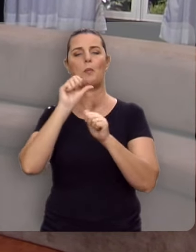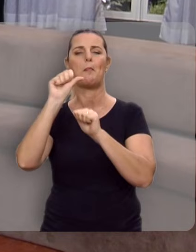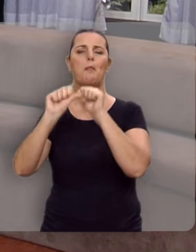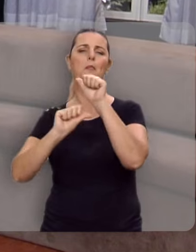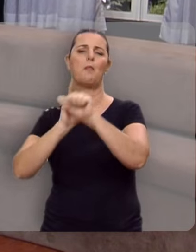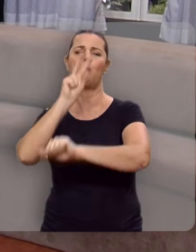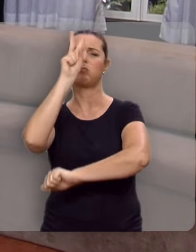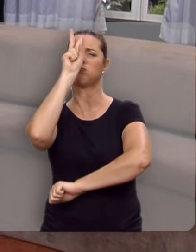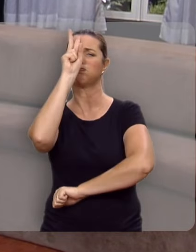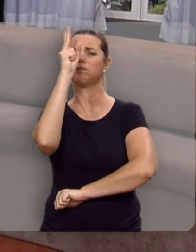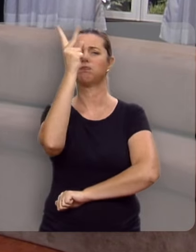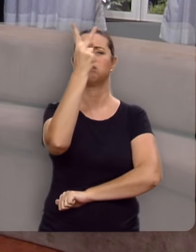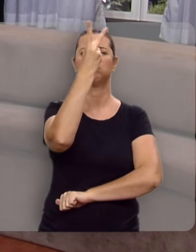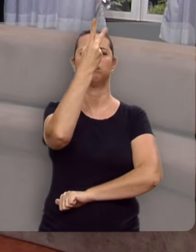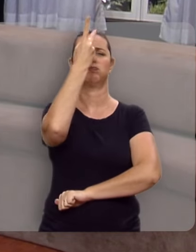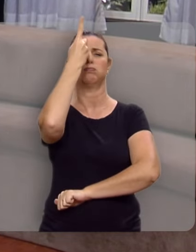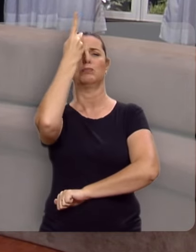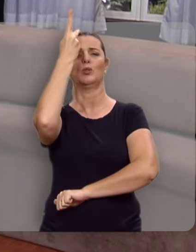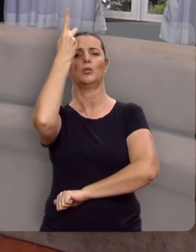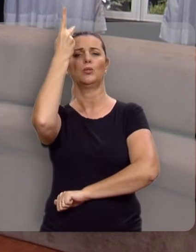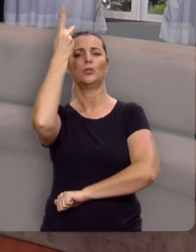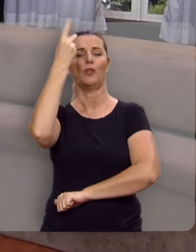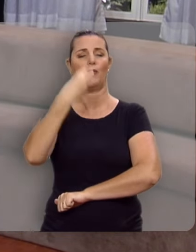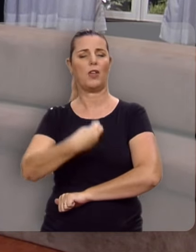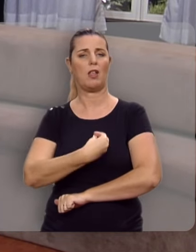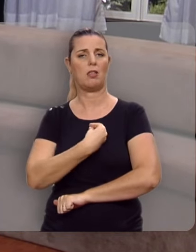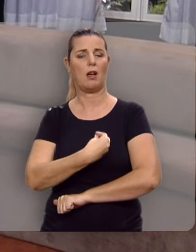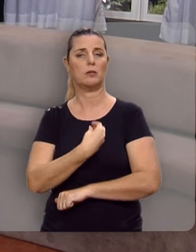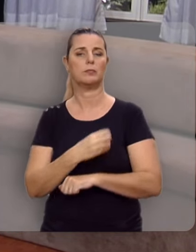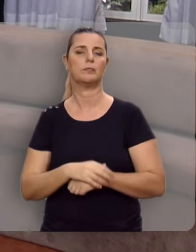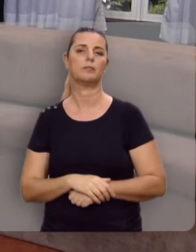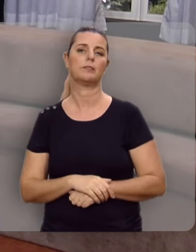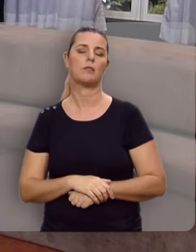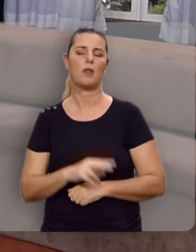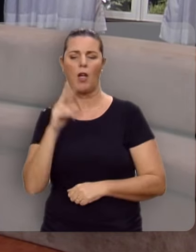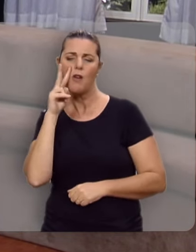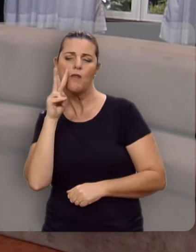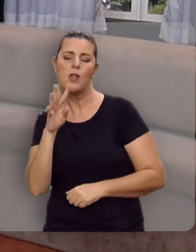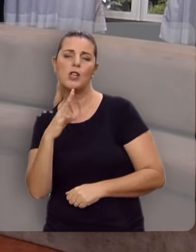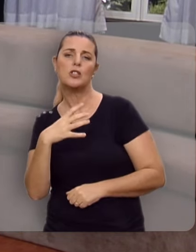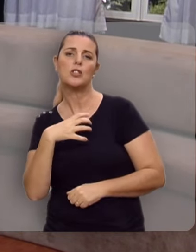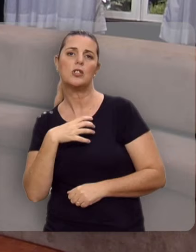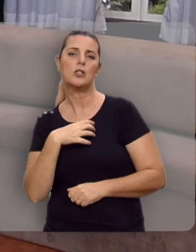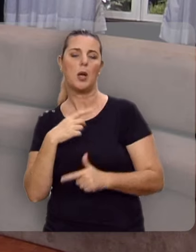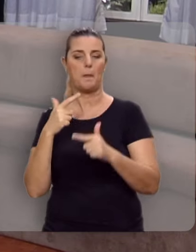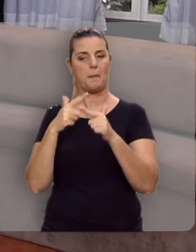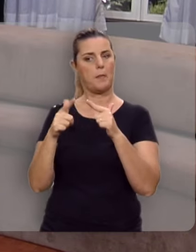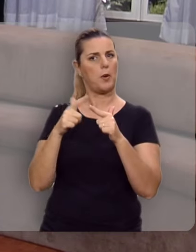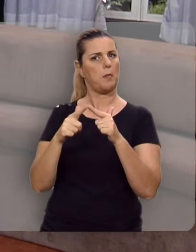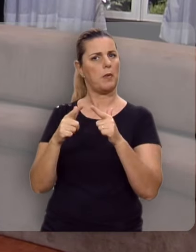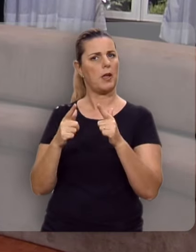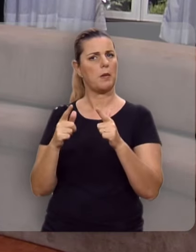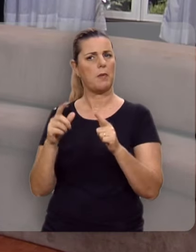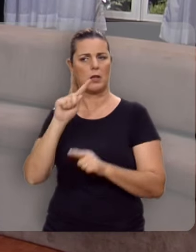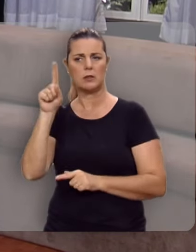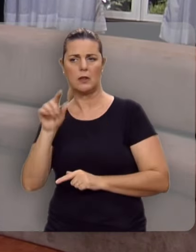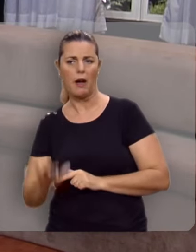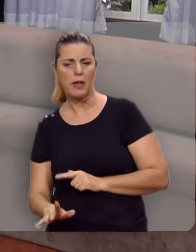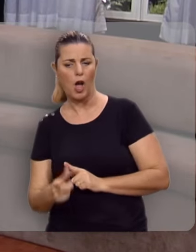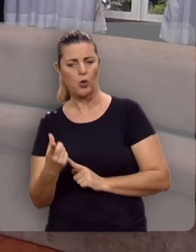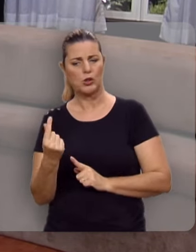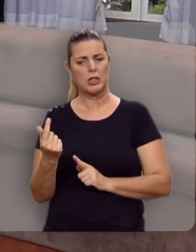muda a área nevrálgica da vida. Veja você, o problema de Isaqueu era dinheiro,